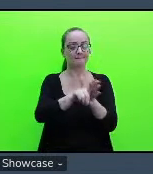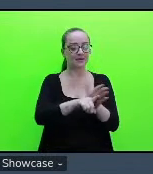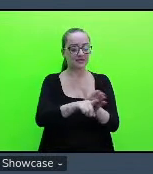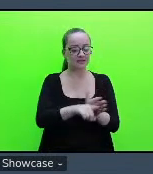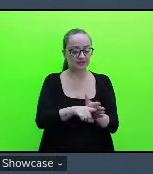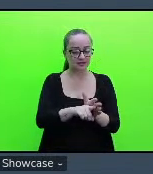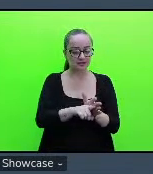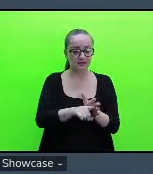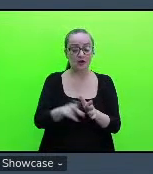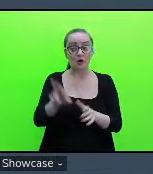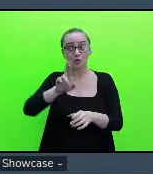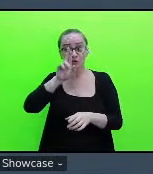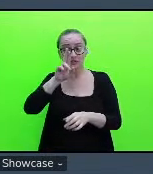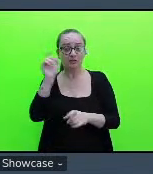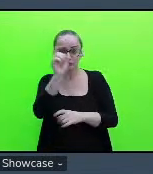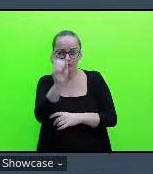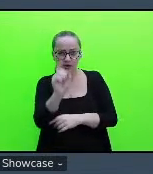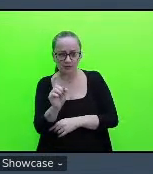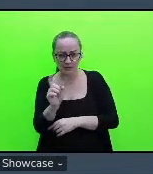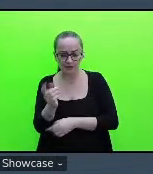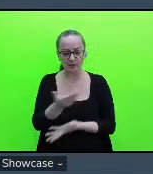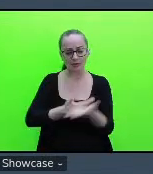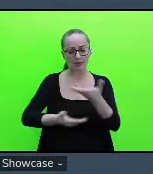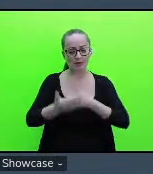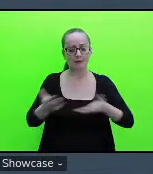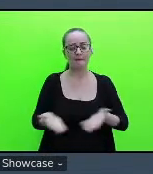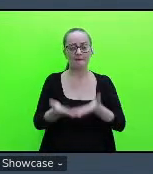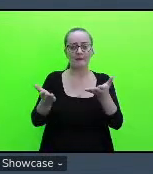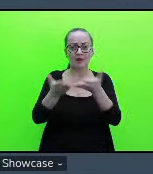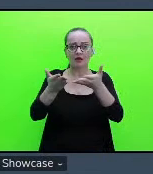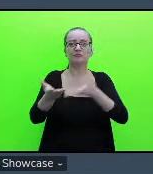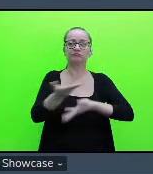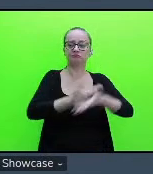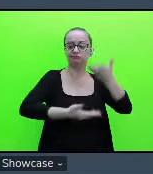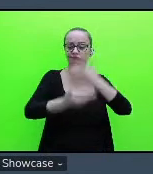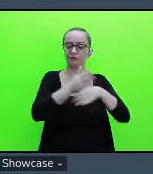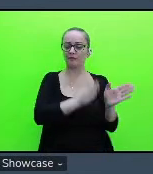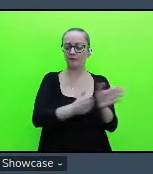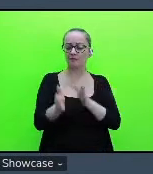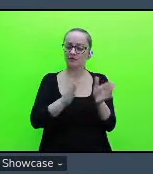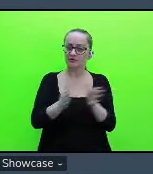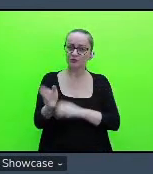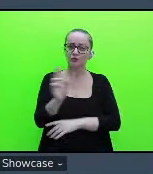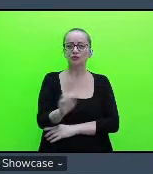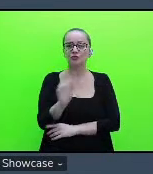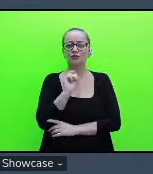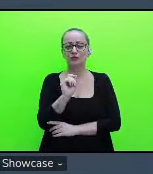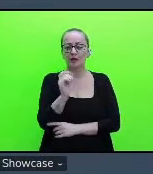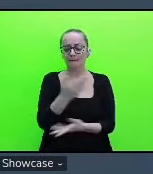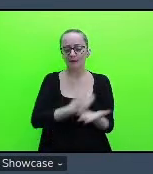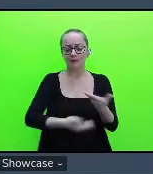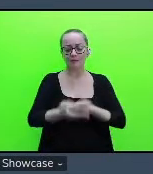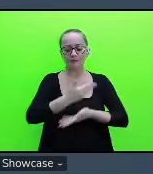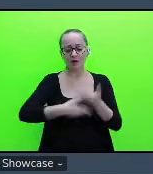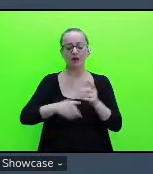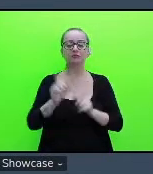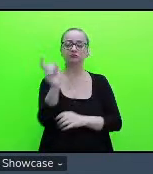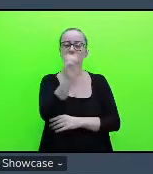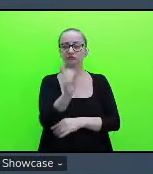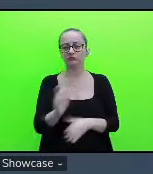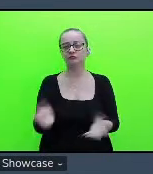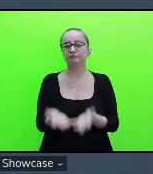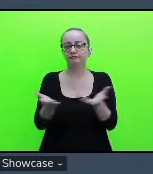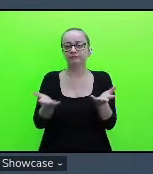grafite, promover a interação dentro do processo, utilizando, né, as interações que o grafite promove,